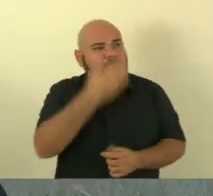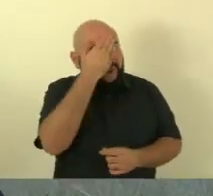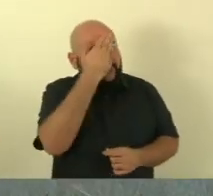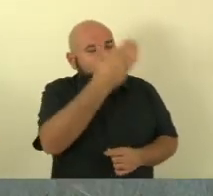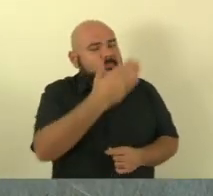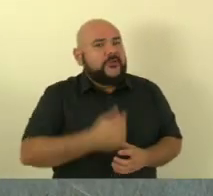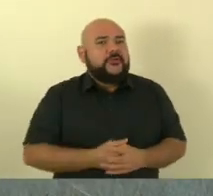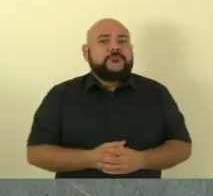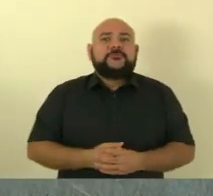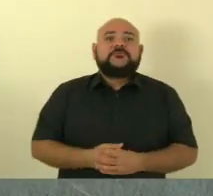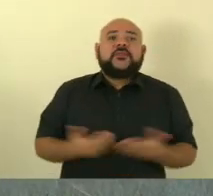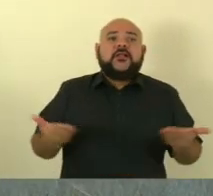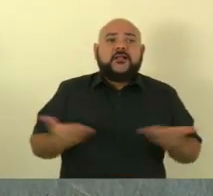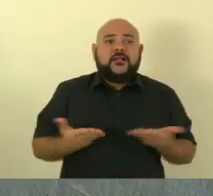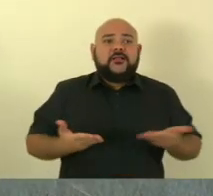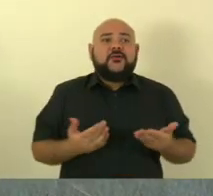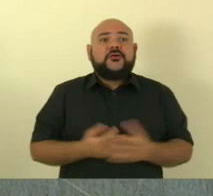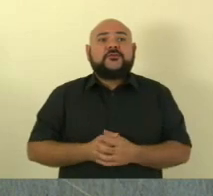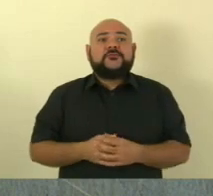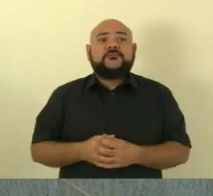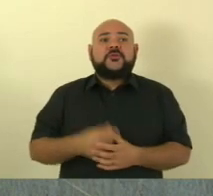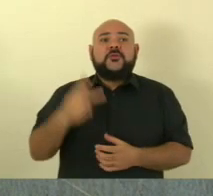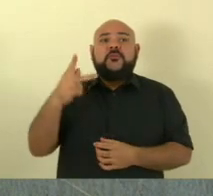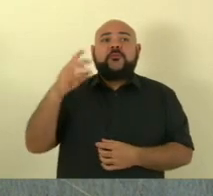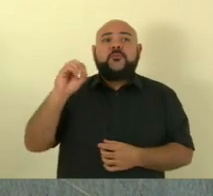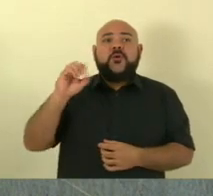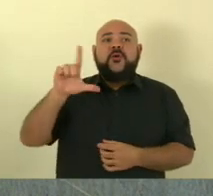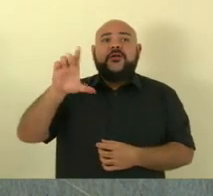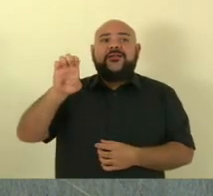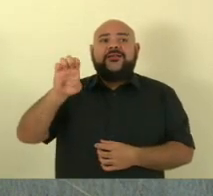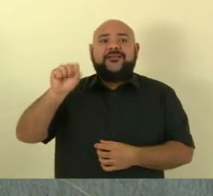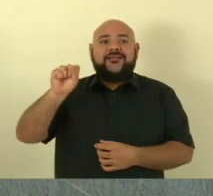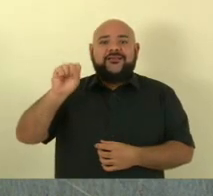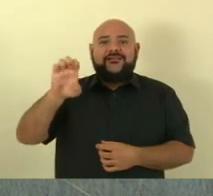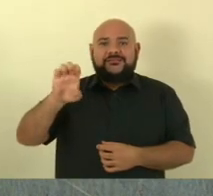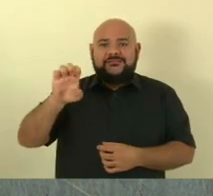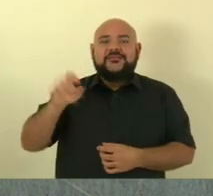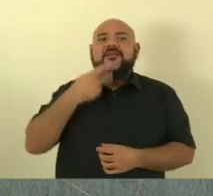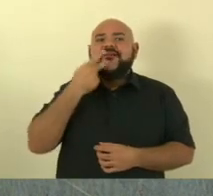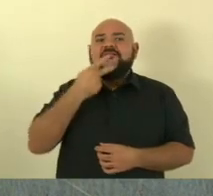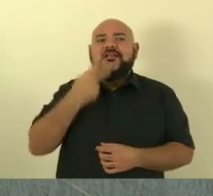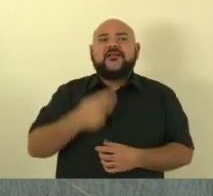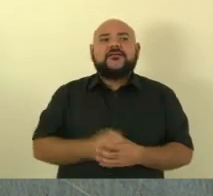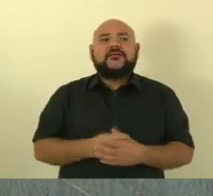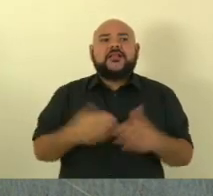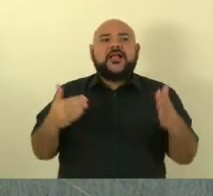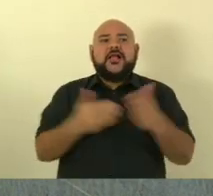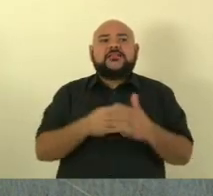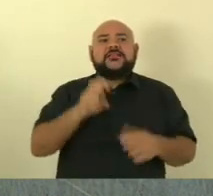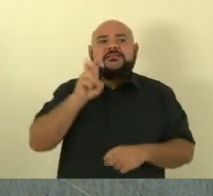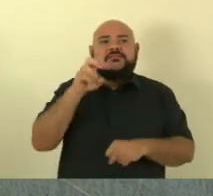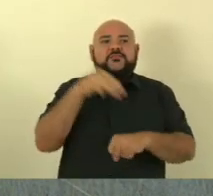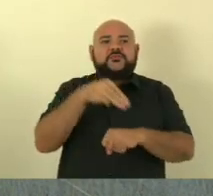assunção com a palavra deputado Lucas Paulese vossa excelência tem até 5 minutos